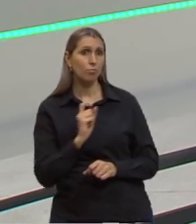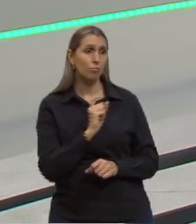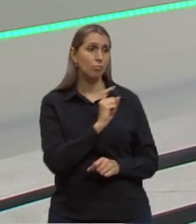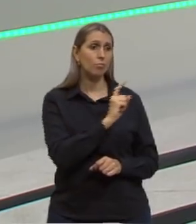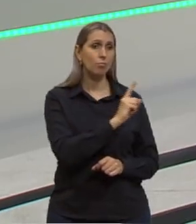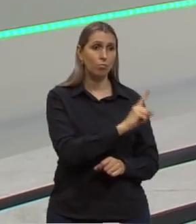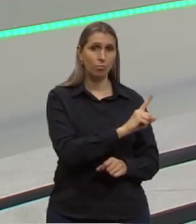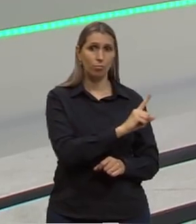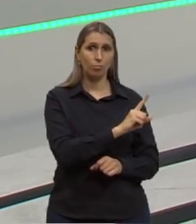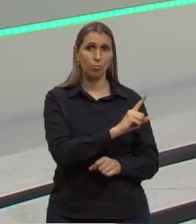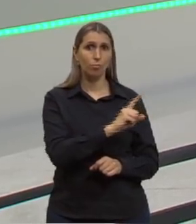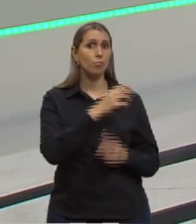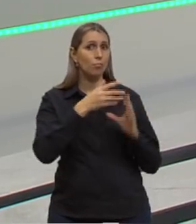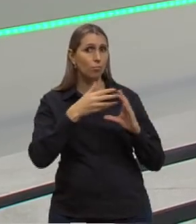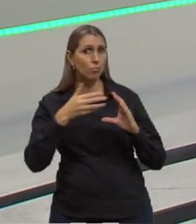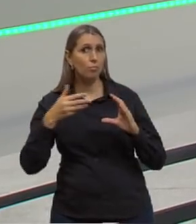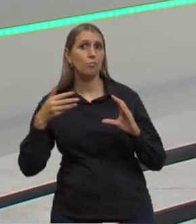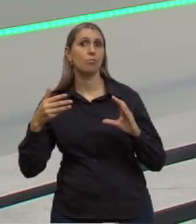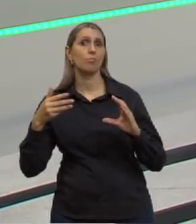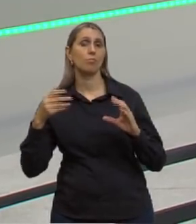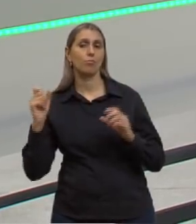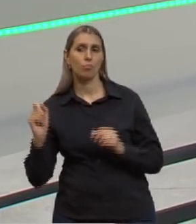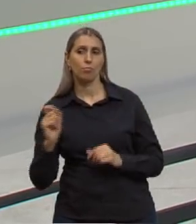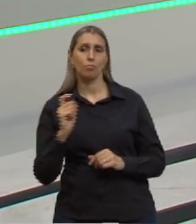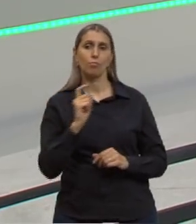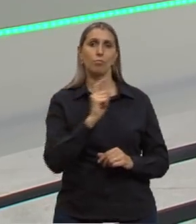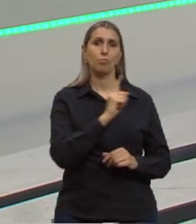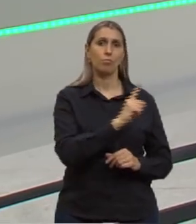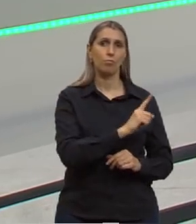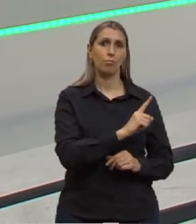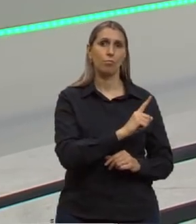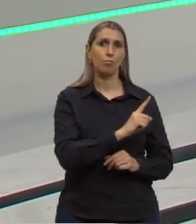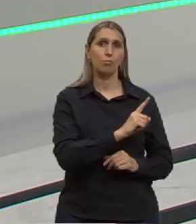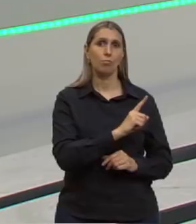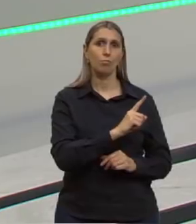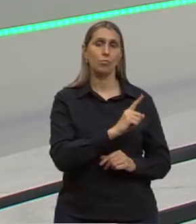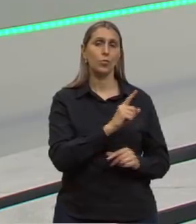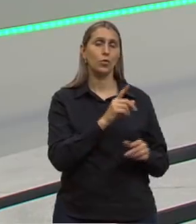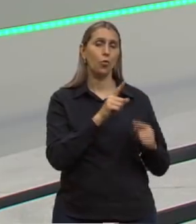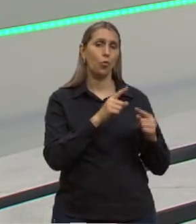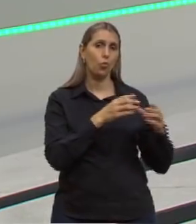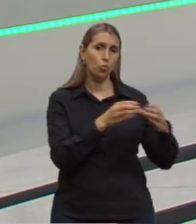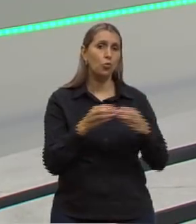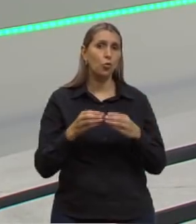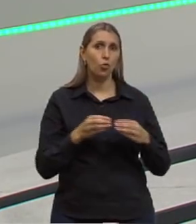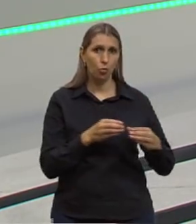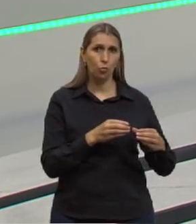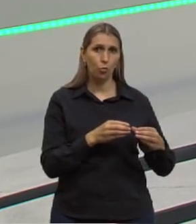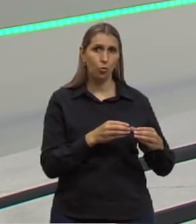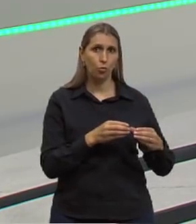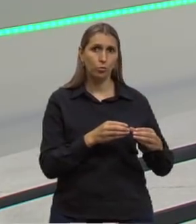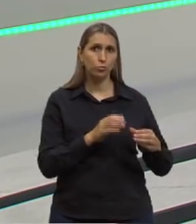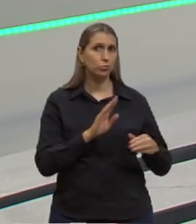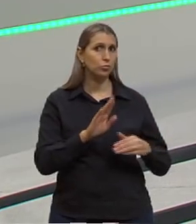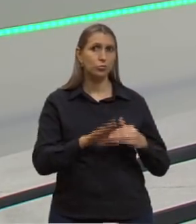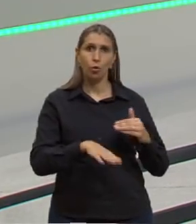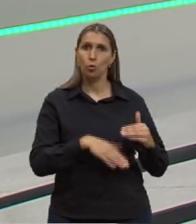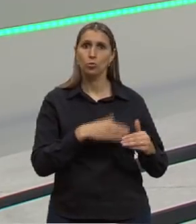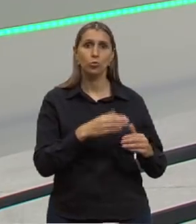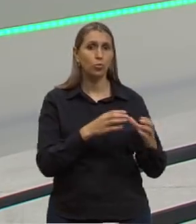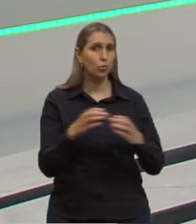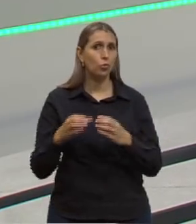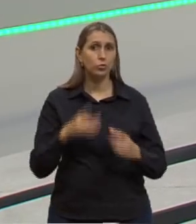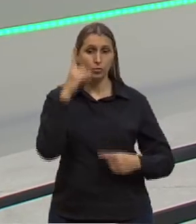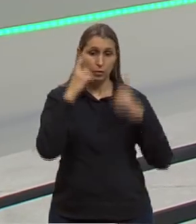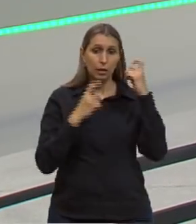falamos das características evolutivas dos filos, de maneira geral, nós falamos de todos os grupos de seres